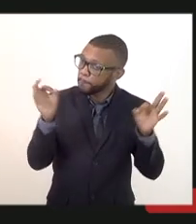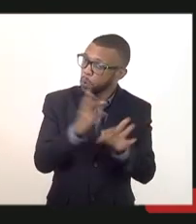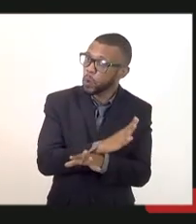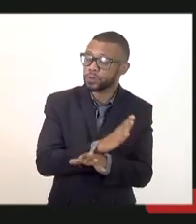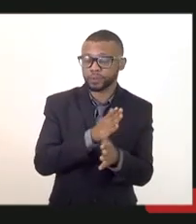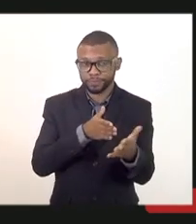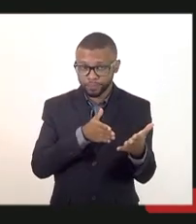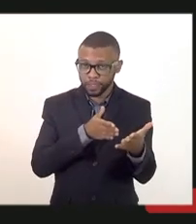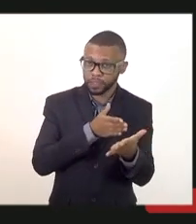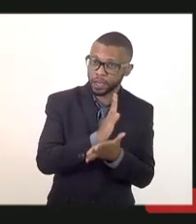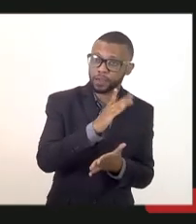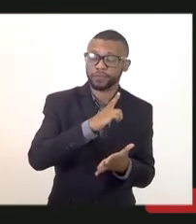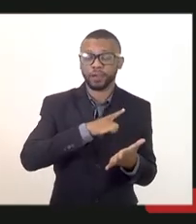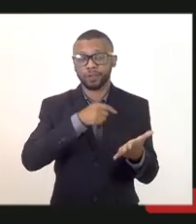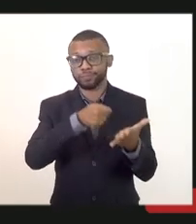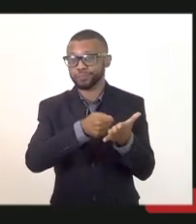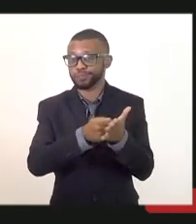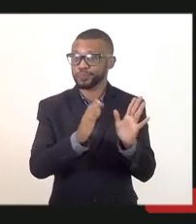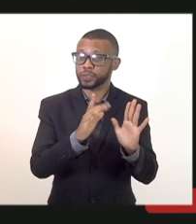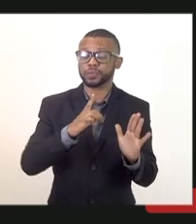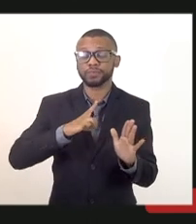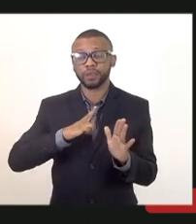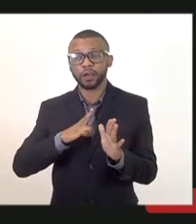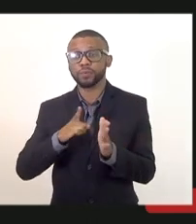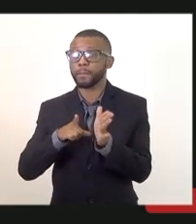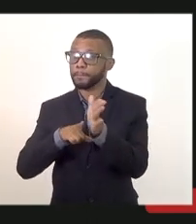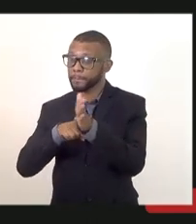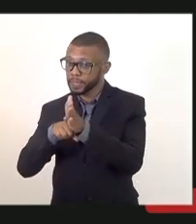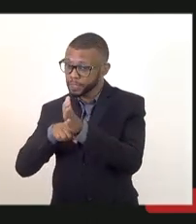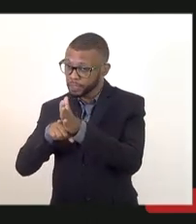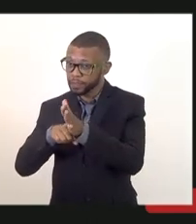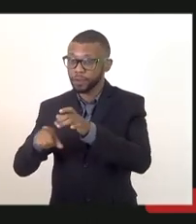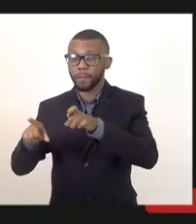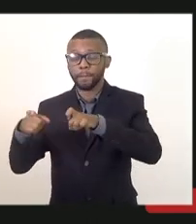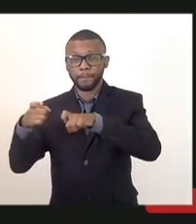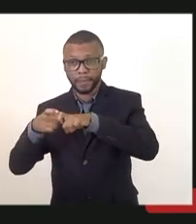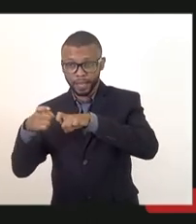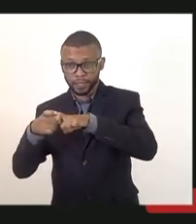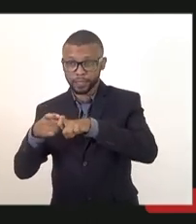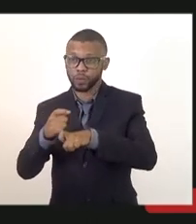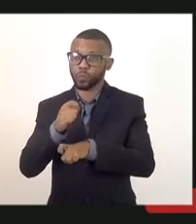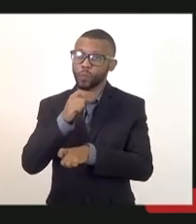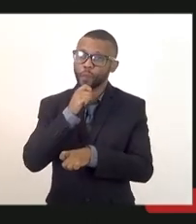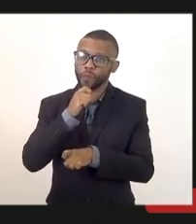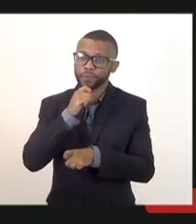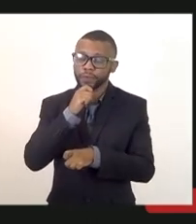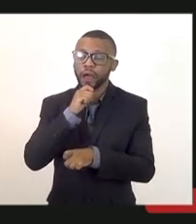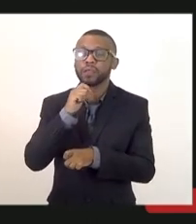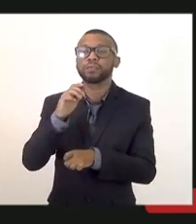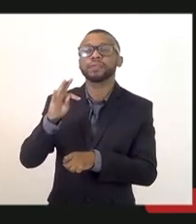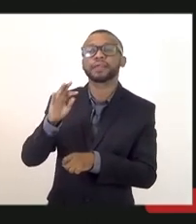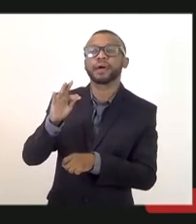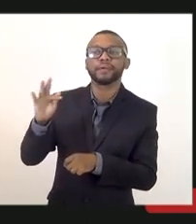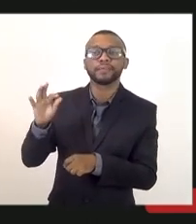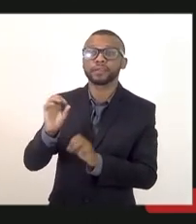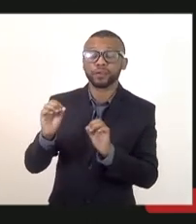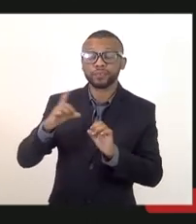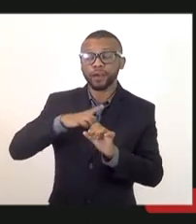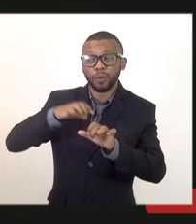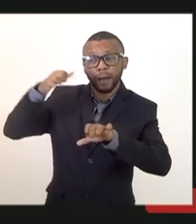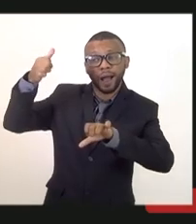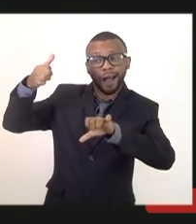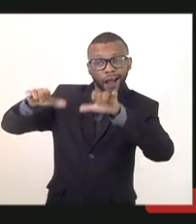cobrados eles tiveram uma inspeção médica devido ao lapso temporal mas não fizeram nem TAF e nem o exame de saúde completo eles fizeram uma avaliação